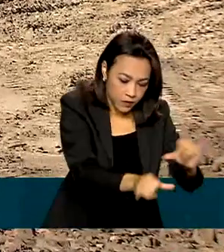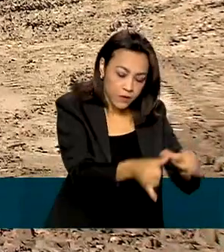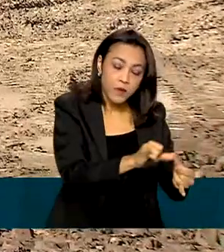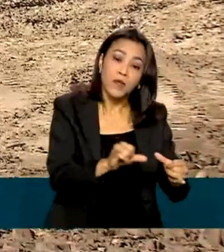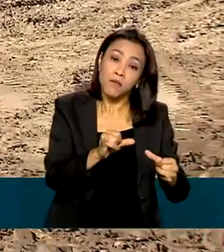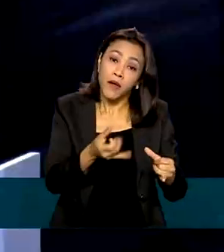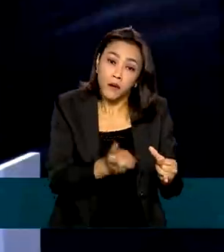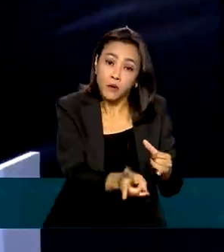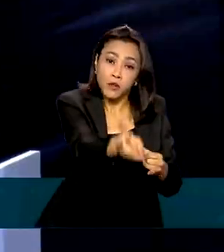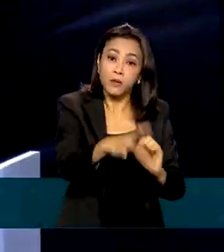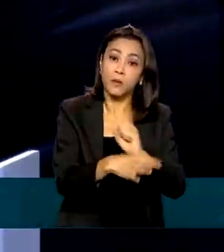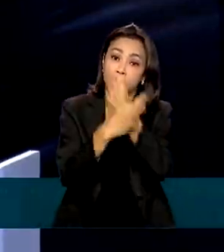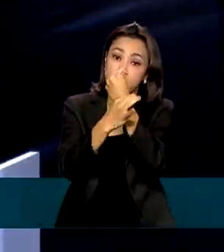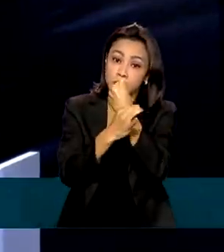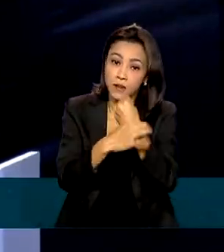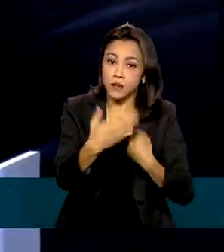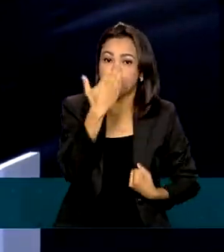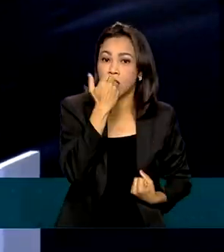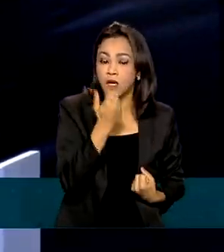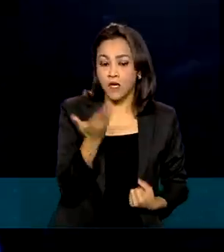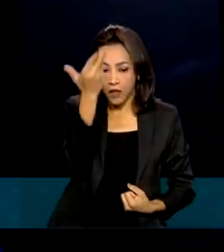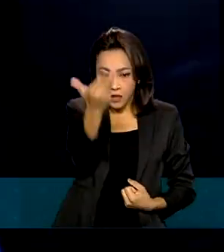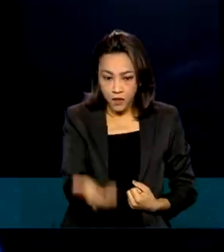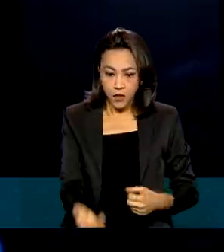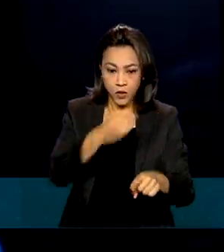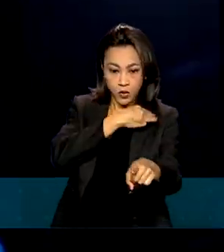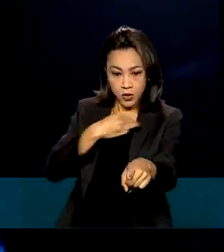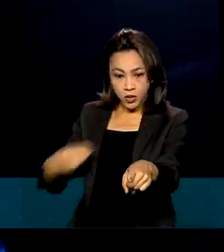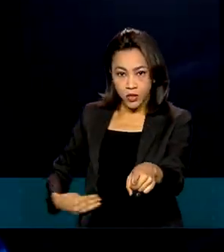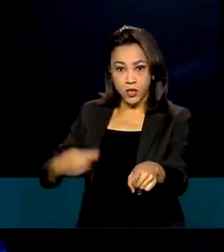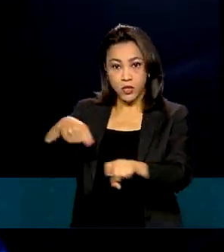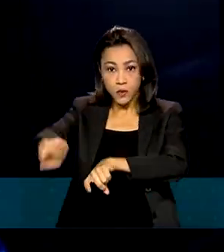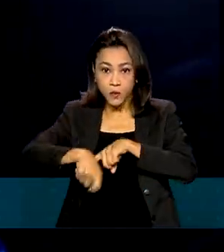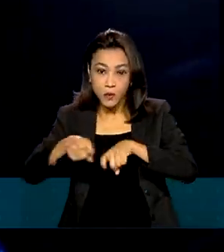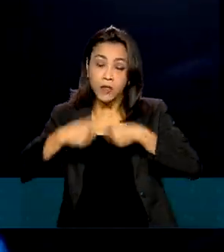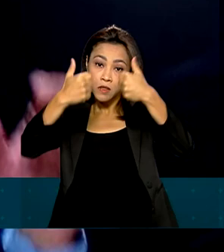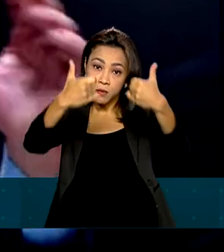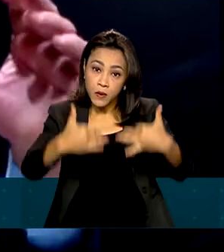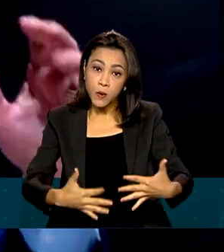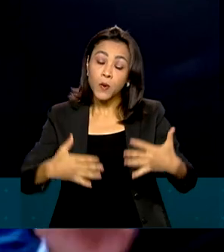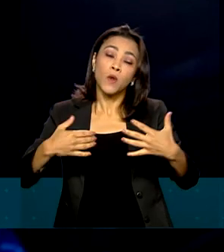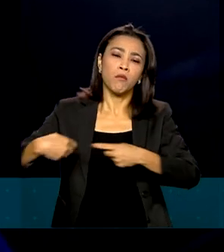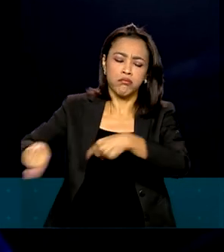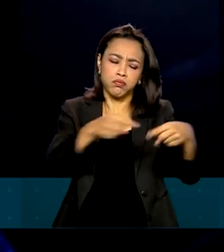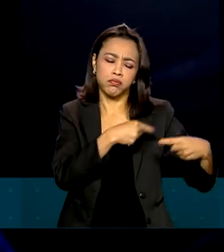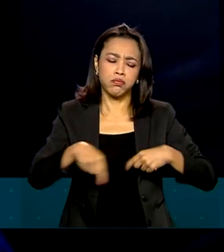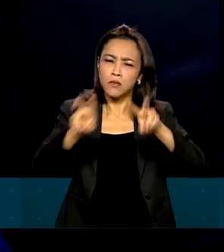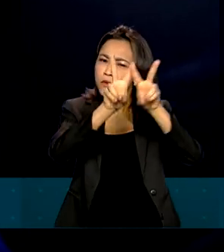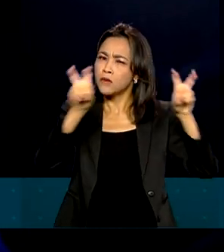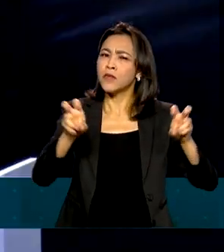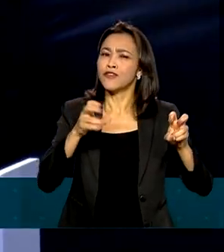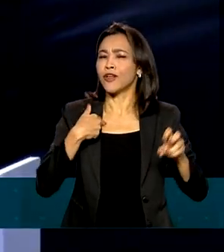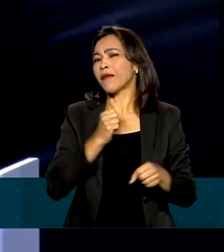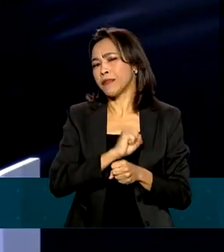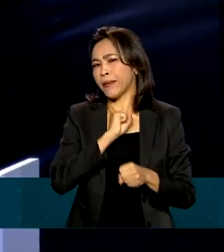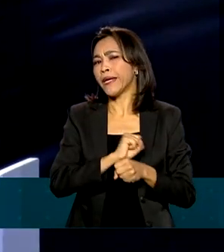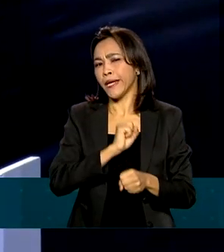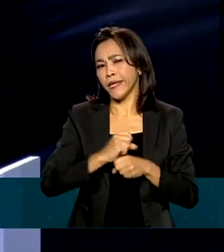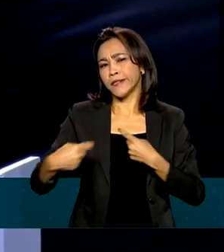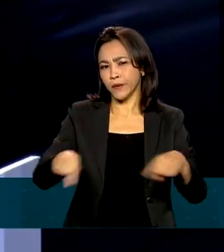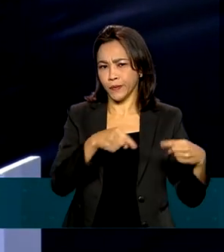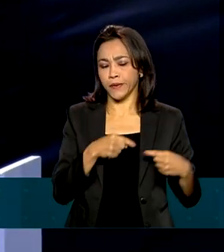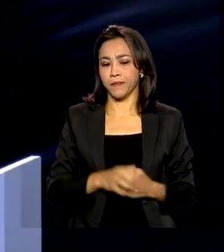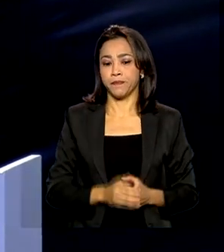segurança alimentar. O ministro da Agricultura comentou que o debate sobre esse assunto já era esperado. A sociedade